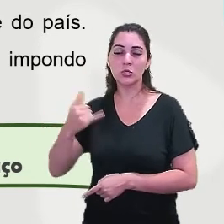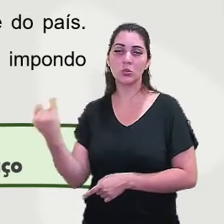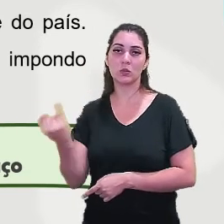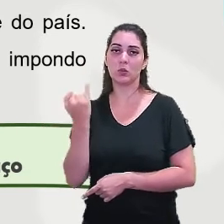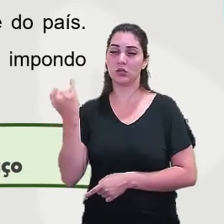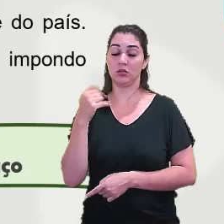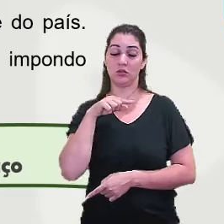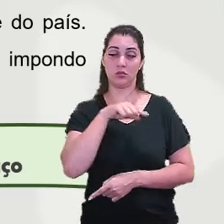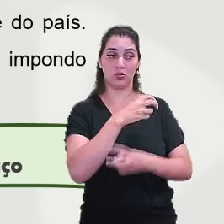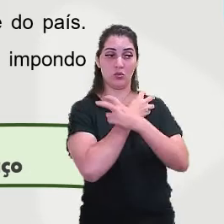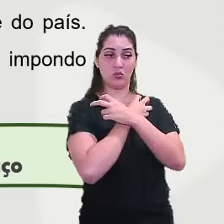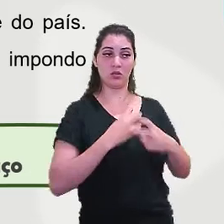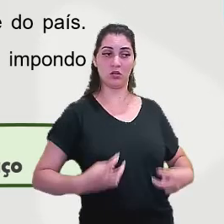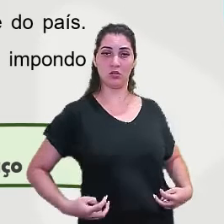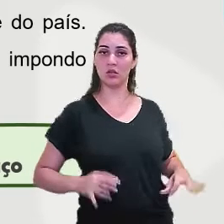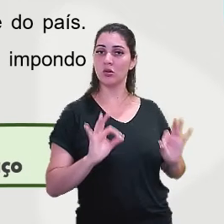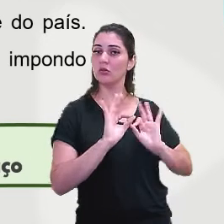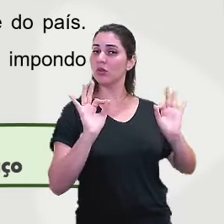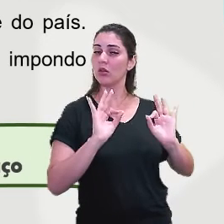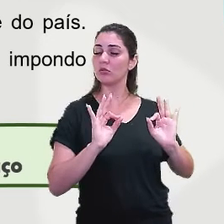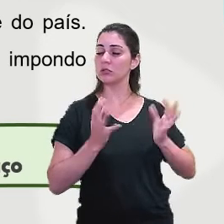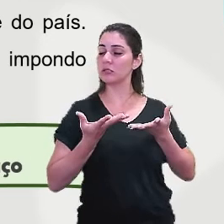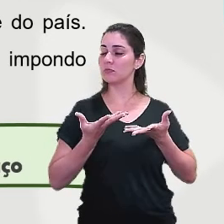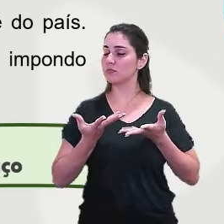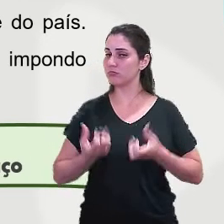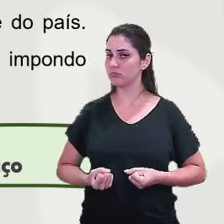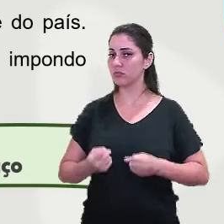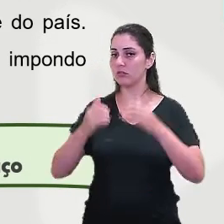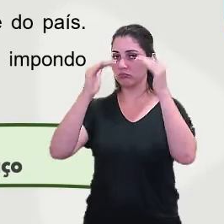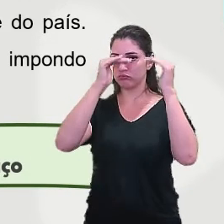adquiriam aquele respeito.